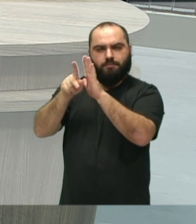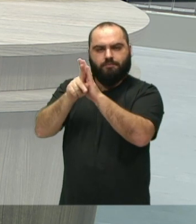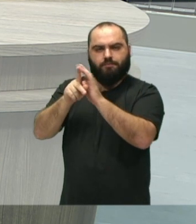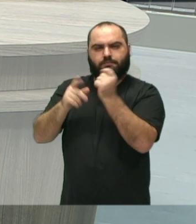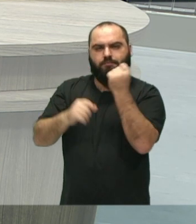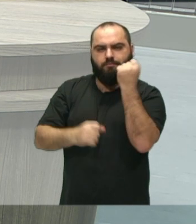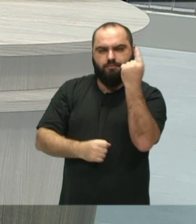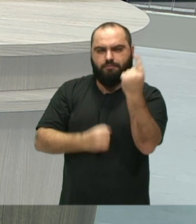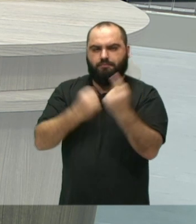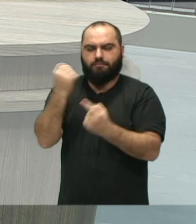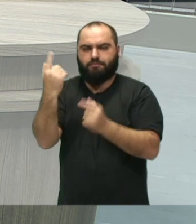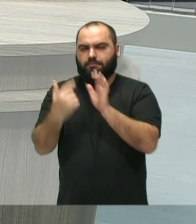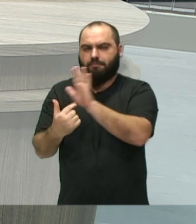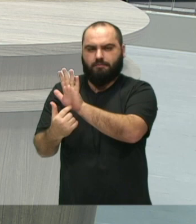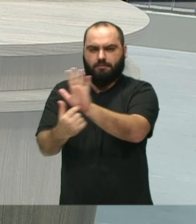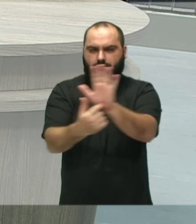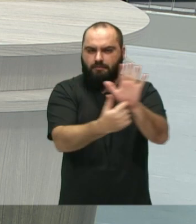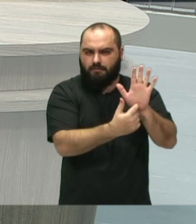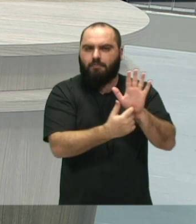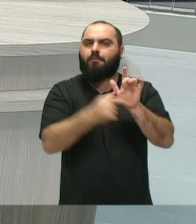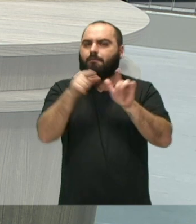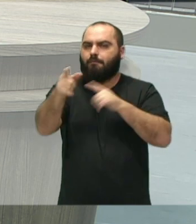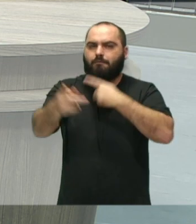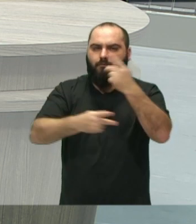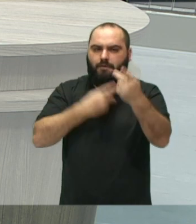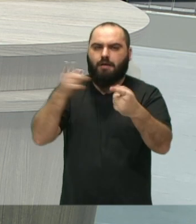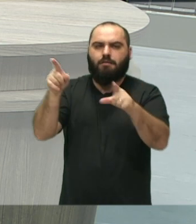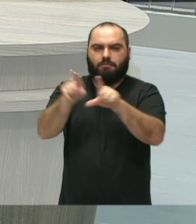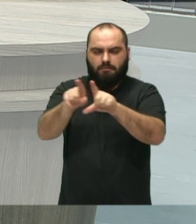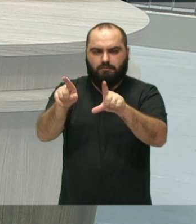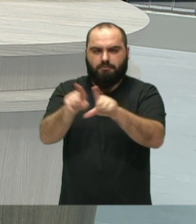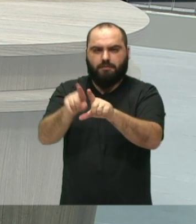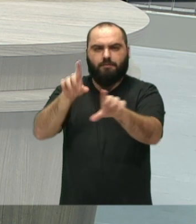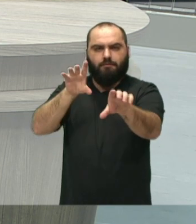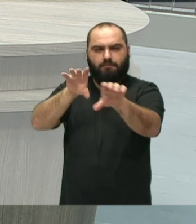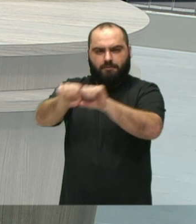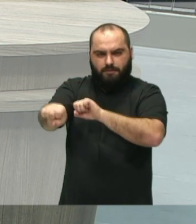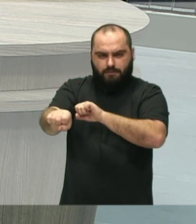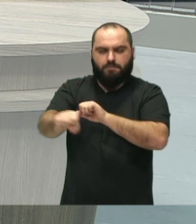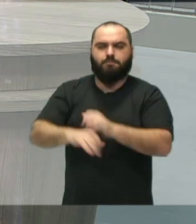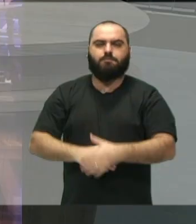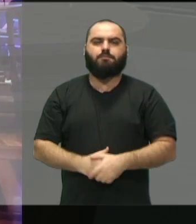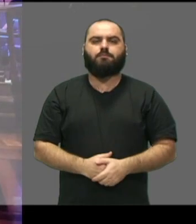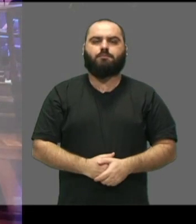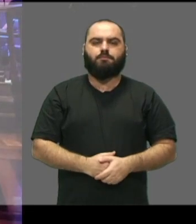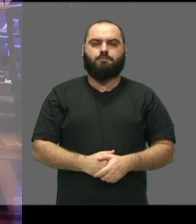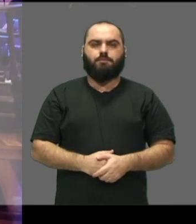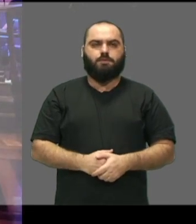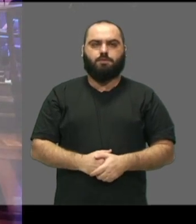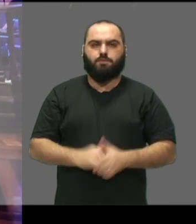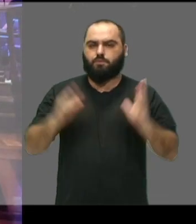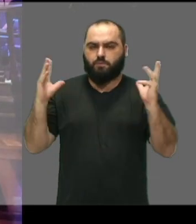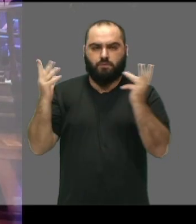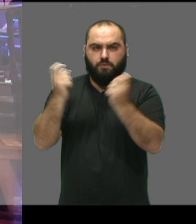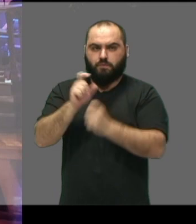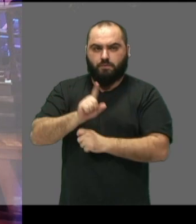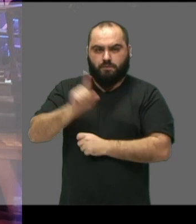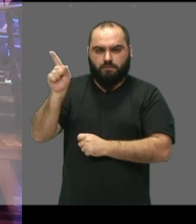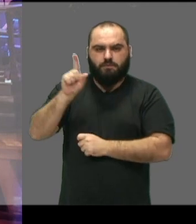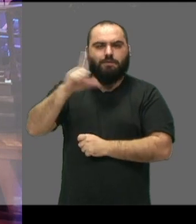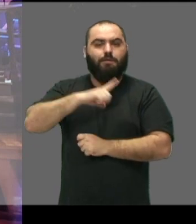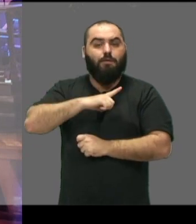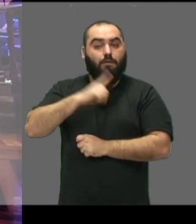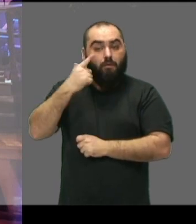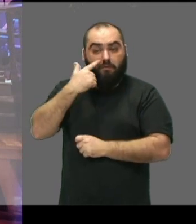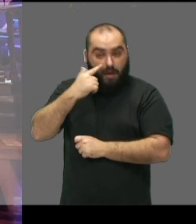algumas apresentações, você também falando. Formaturas. Formaturas. todo esse processo. Também tem uma foto de